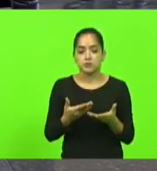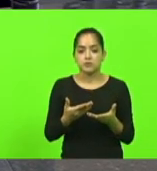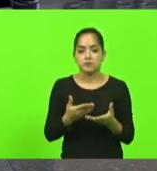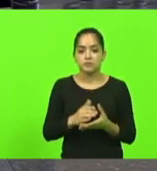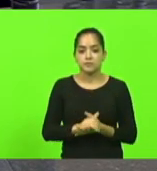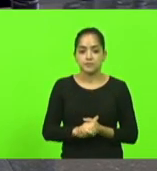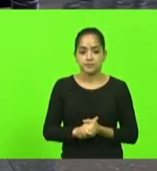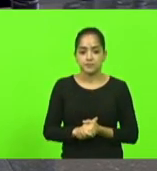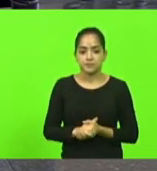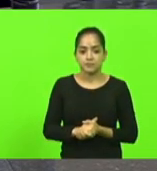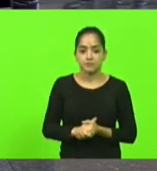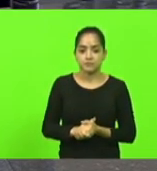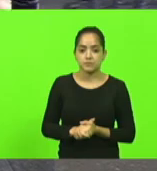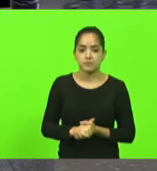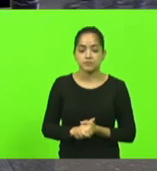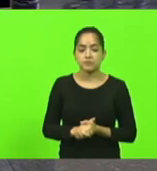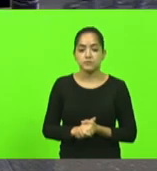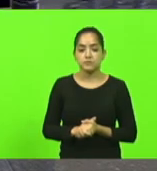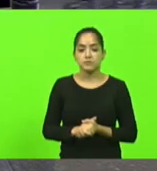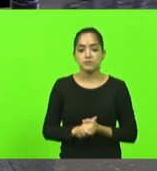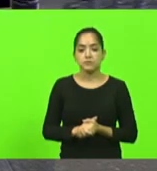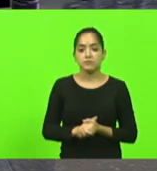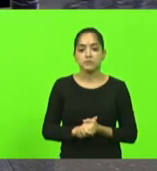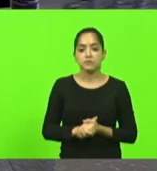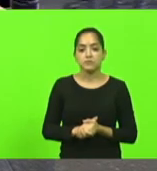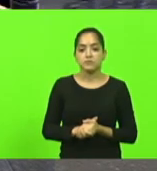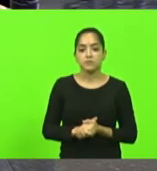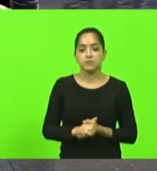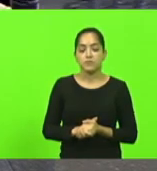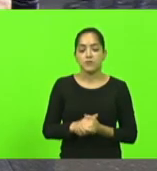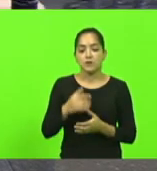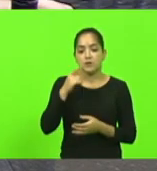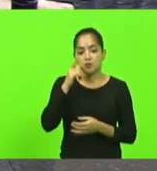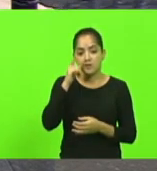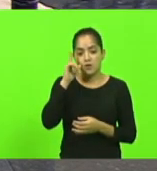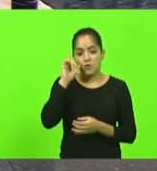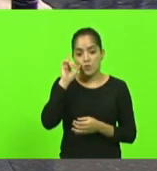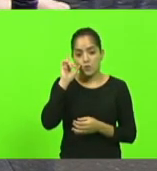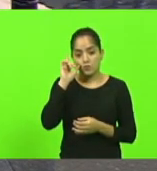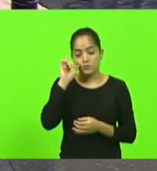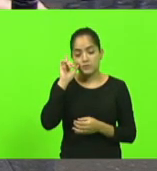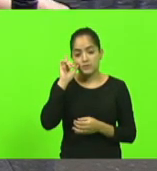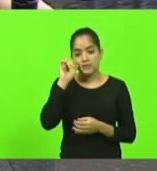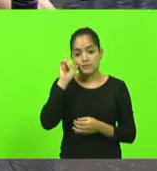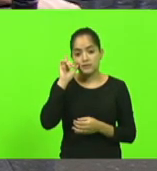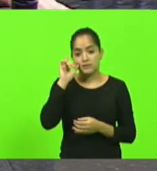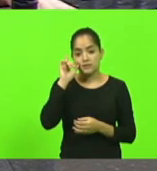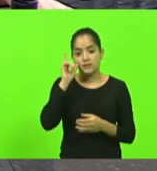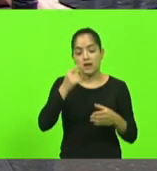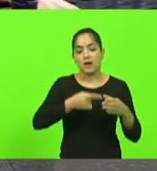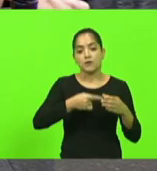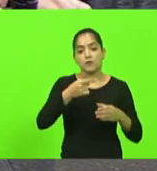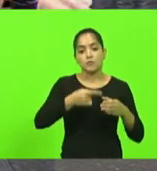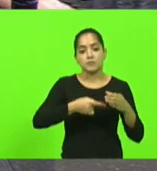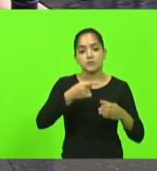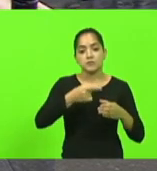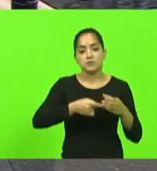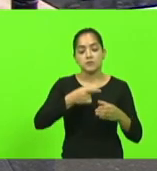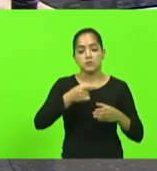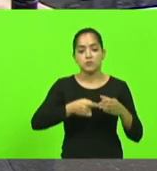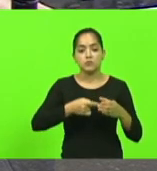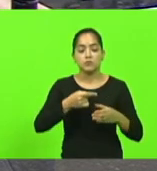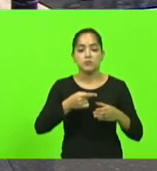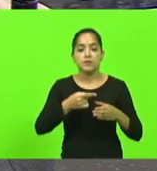Ismael e deputado Maurício quando se instalou ontem aqui uma comissão para